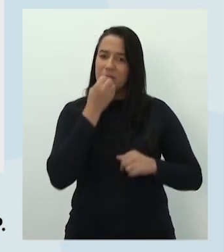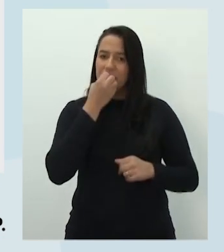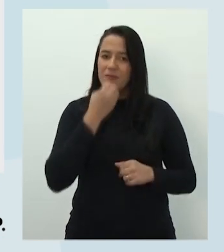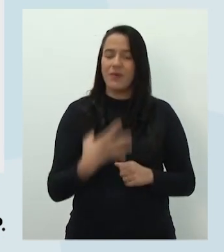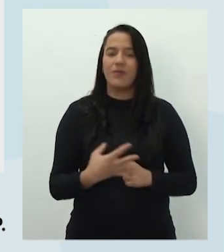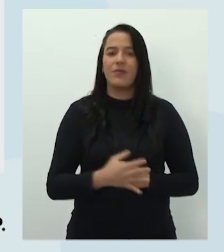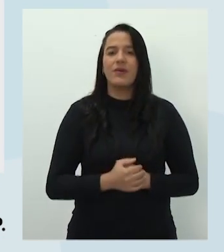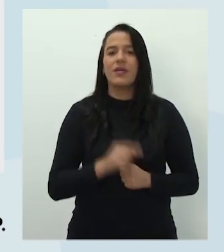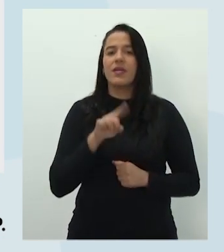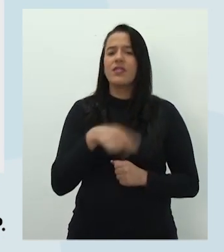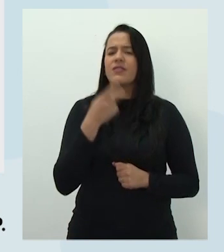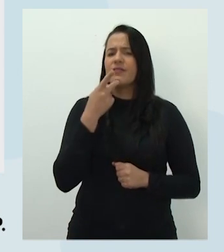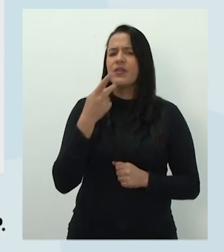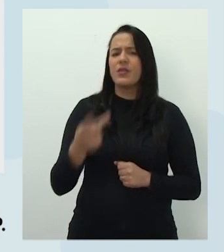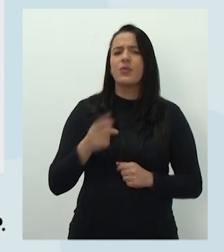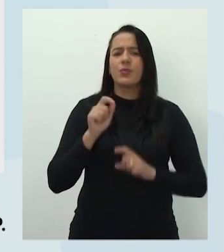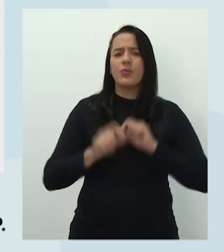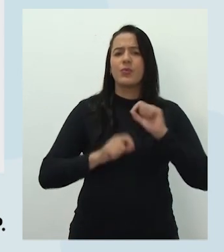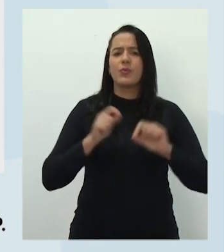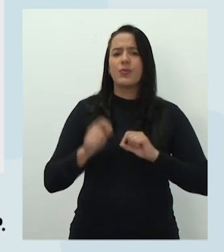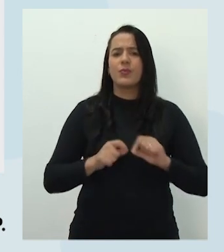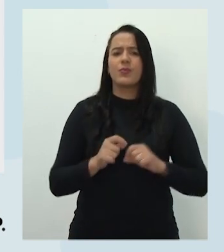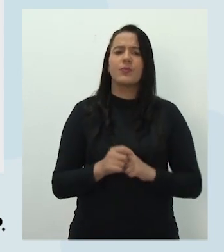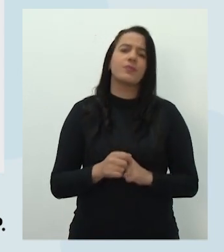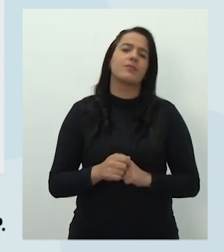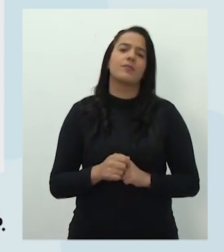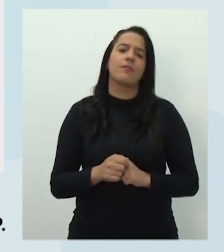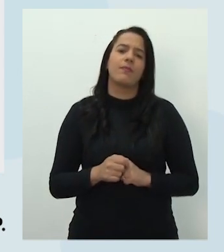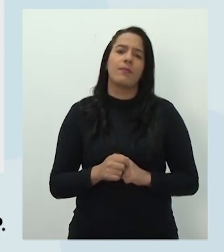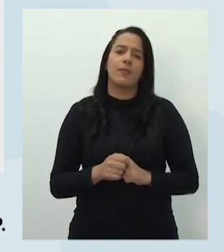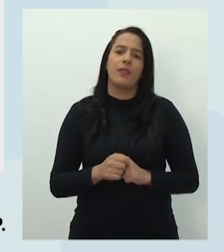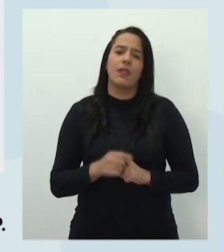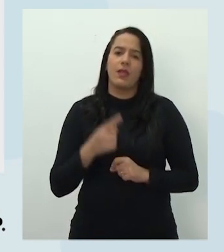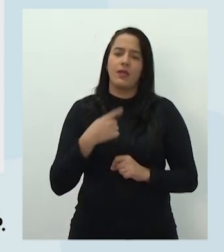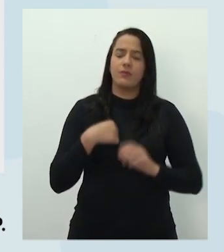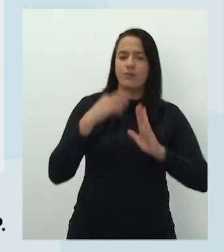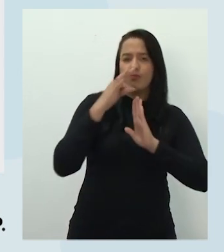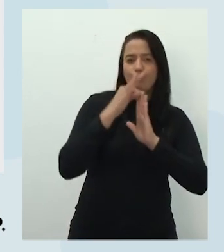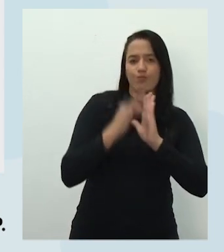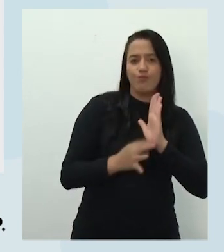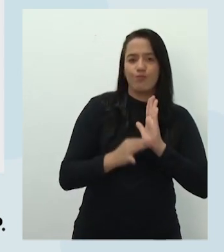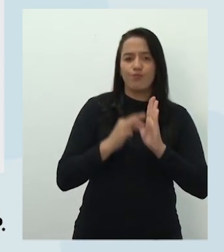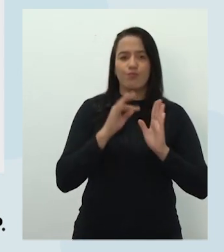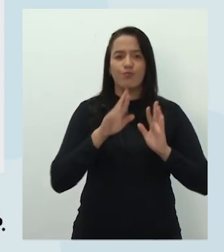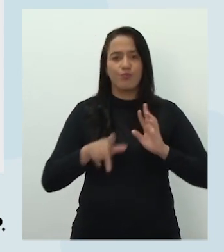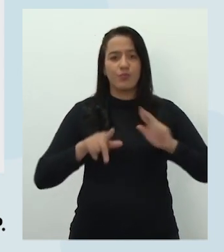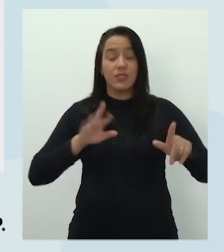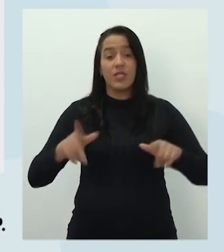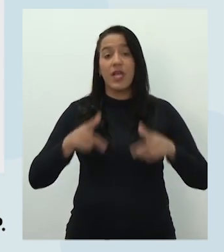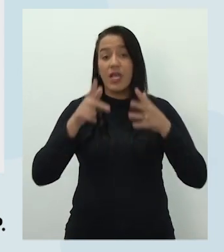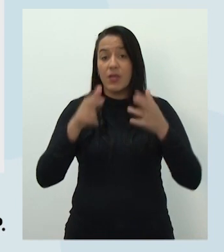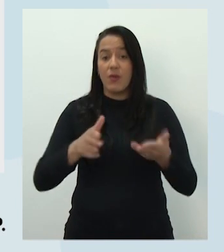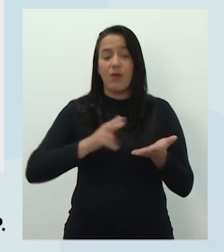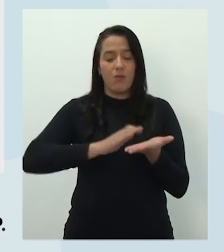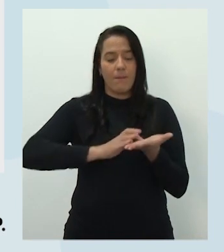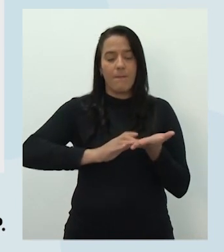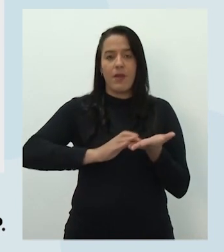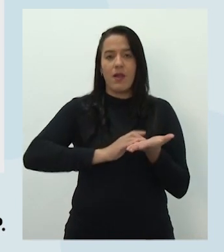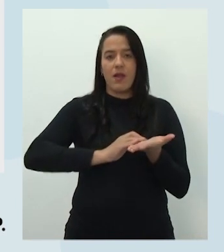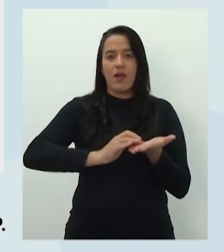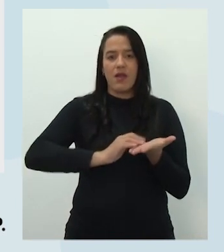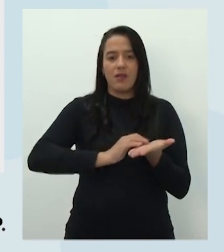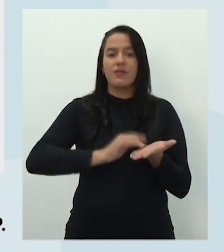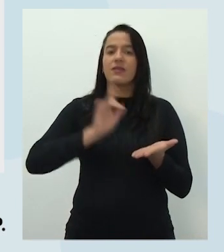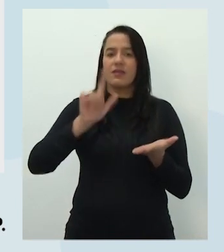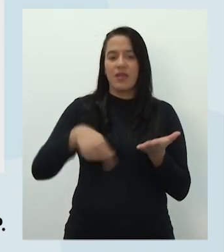diferenças dentro de um tipo de texto. Olha que legal, é que nem o braile. É escrito de outra forma, mas pode ser